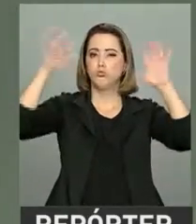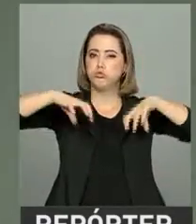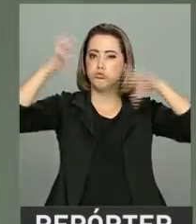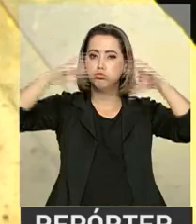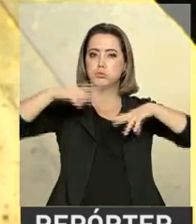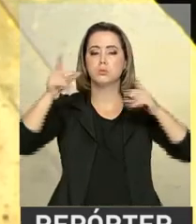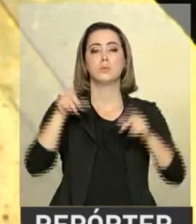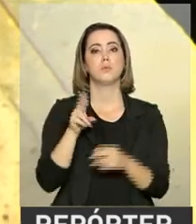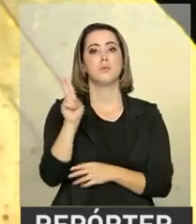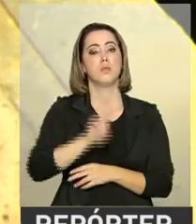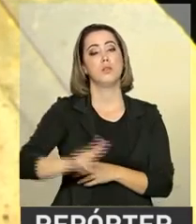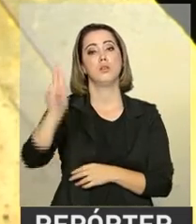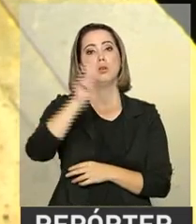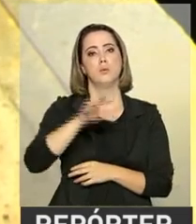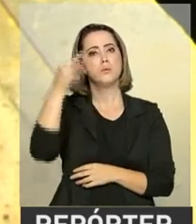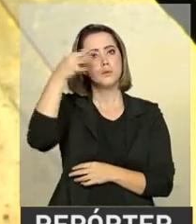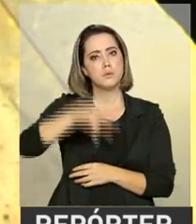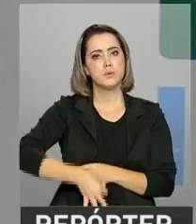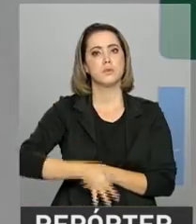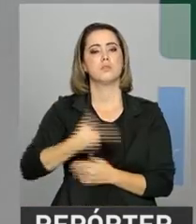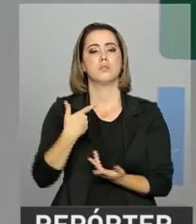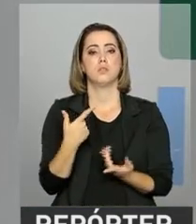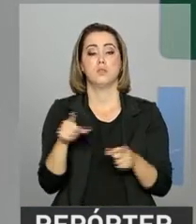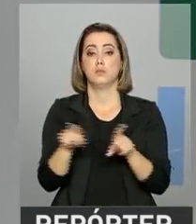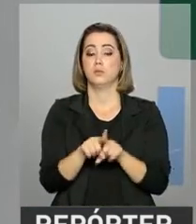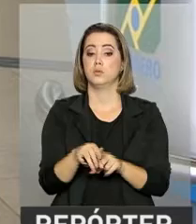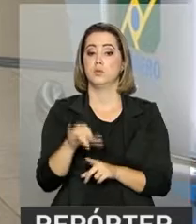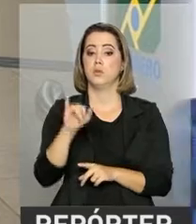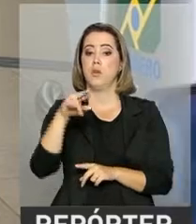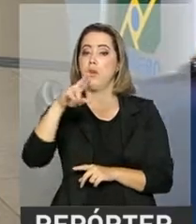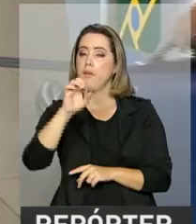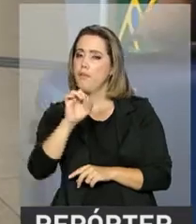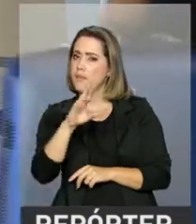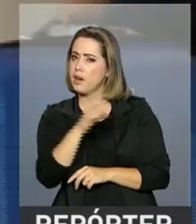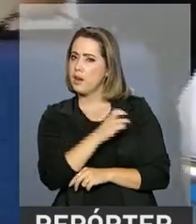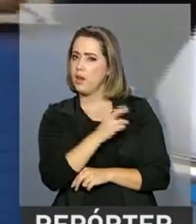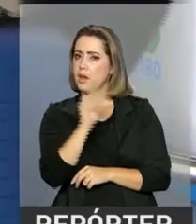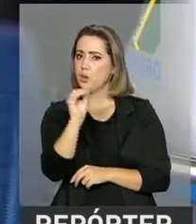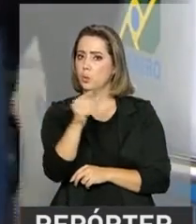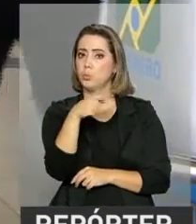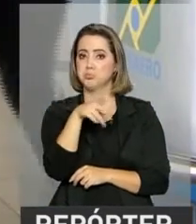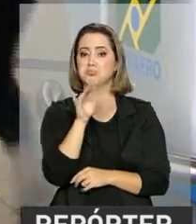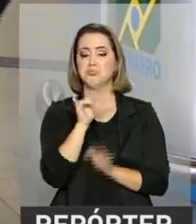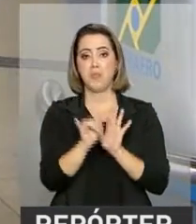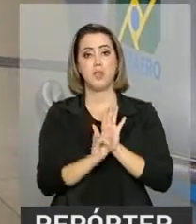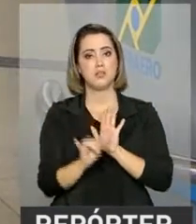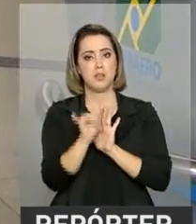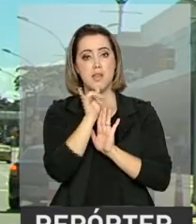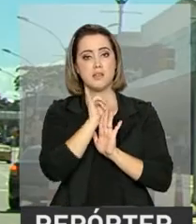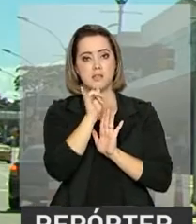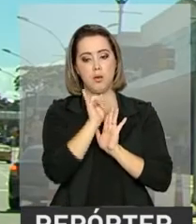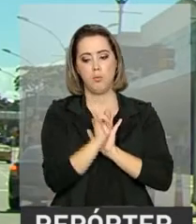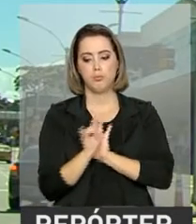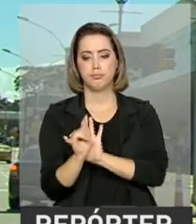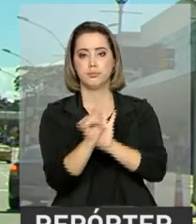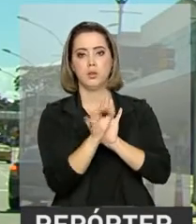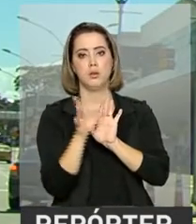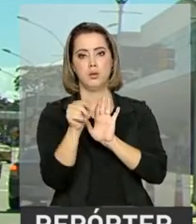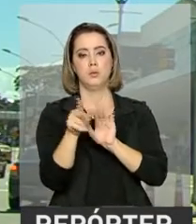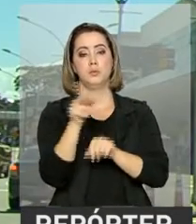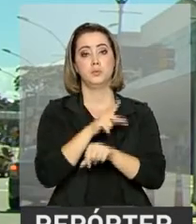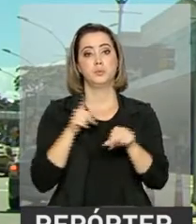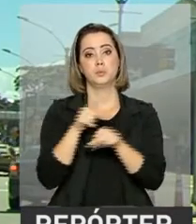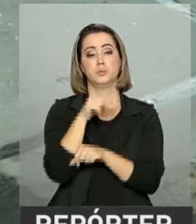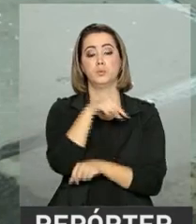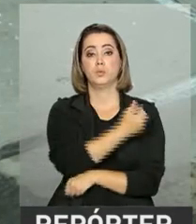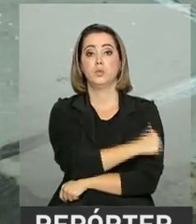assunto é o uso consciente dos recursos hídricos, a Infraero segue dando exemplo em aeroportos de todo o país. No Santos Dumont,